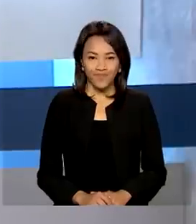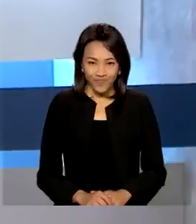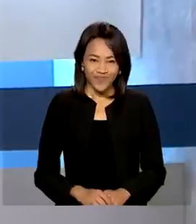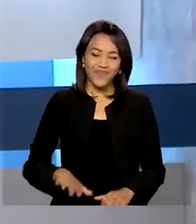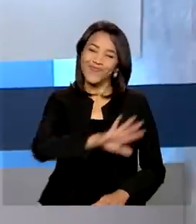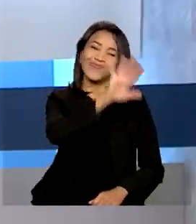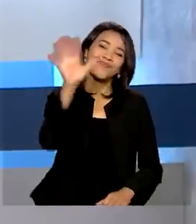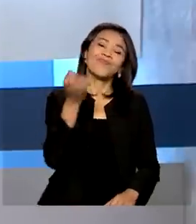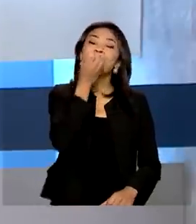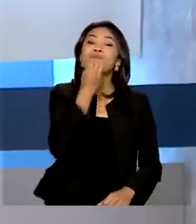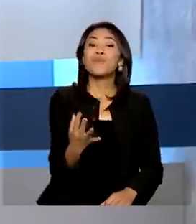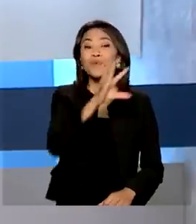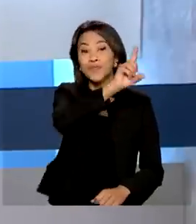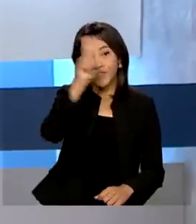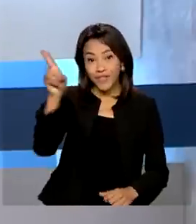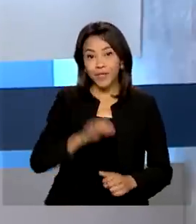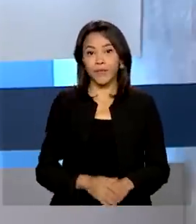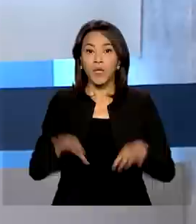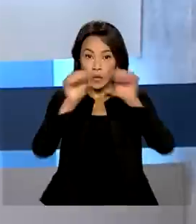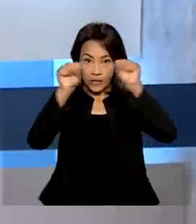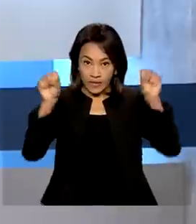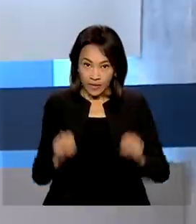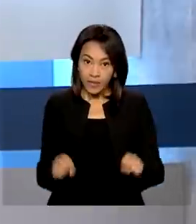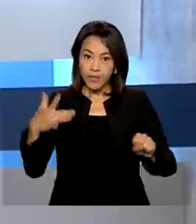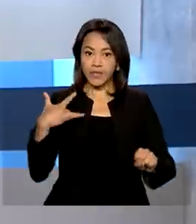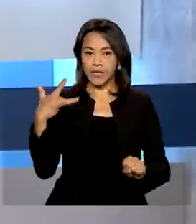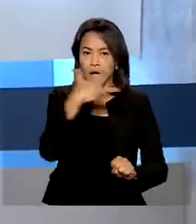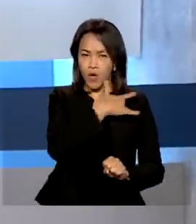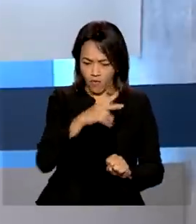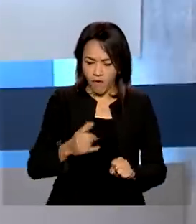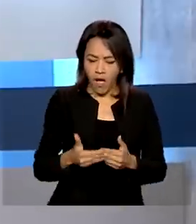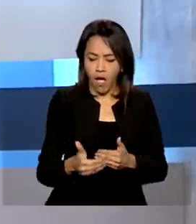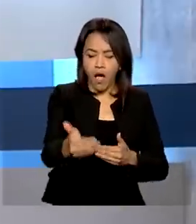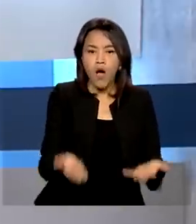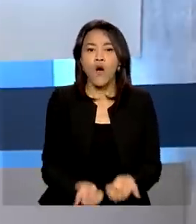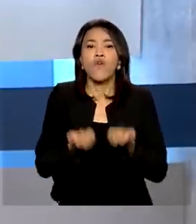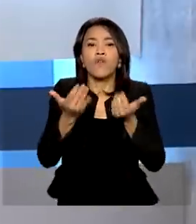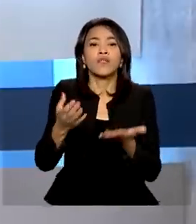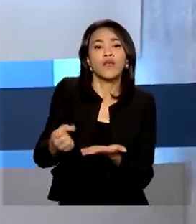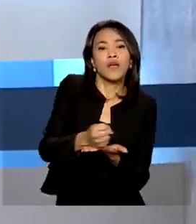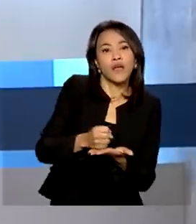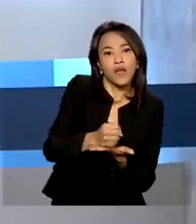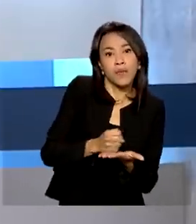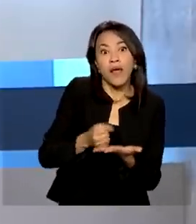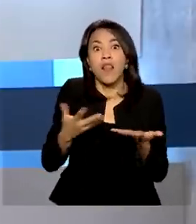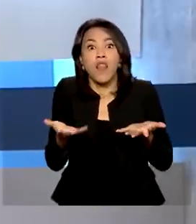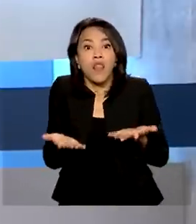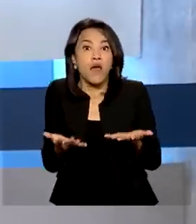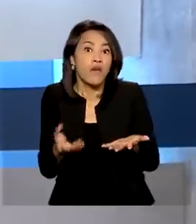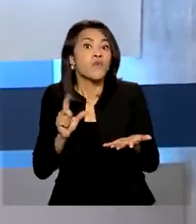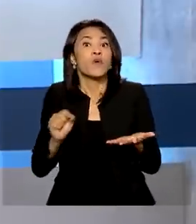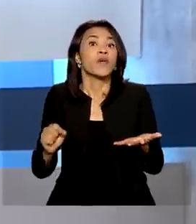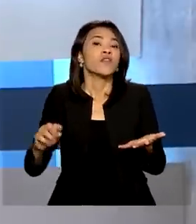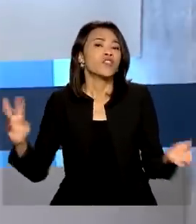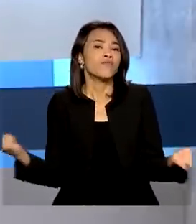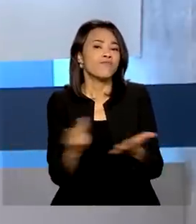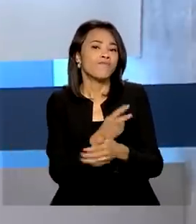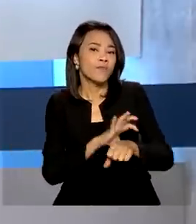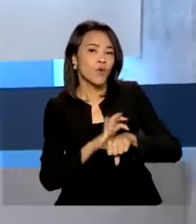Olá, bom dia! Sistema Único de Saúde vai oferecer medicamento para casos leves de Covid-19.